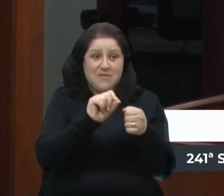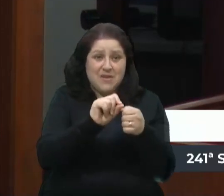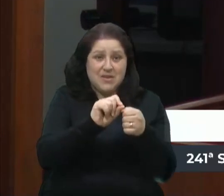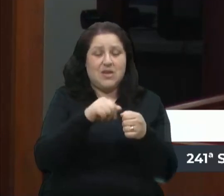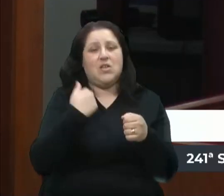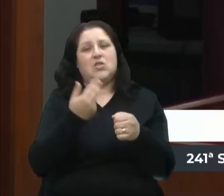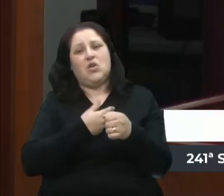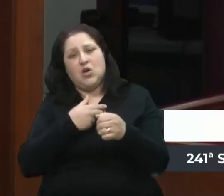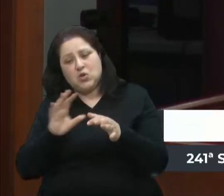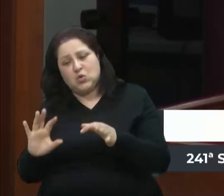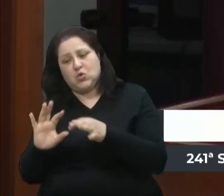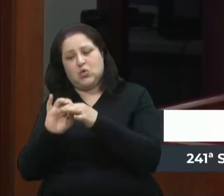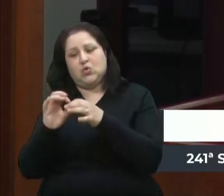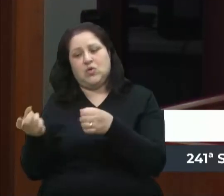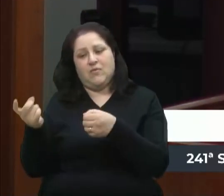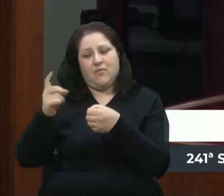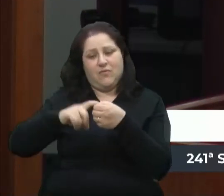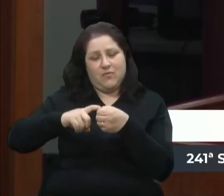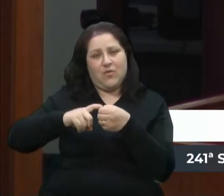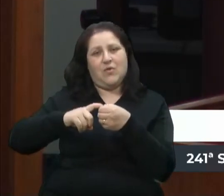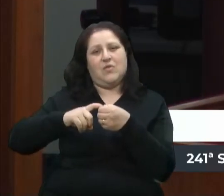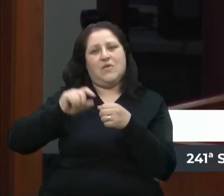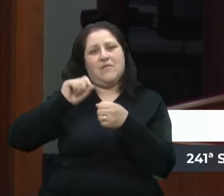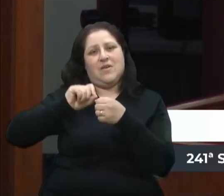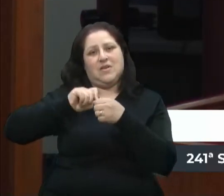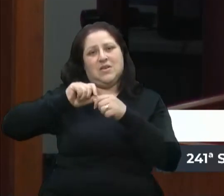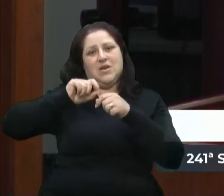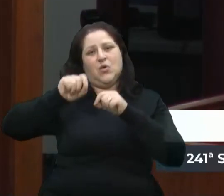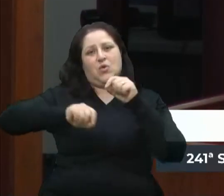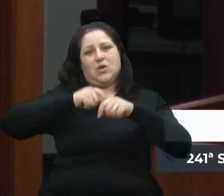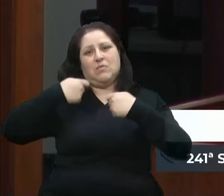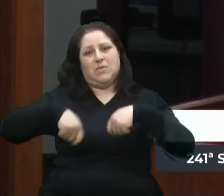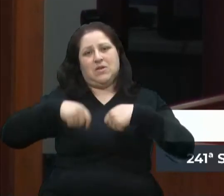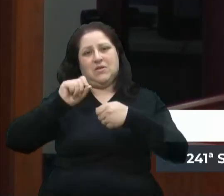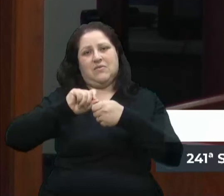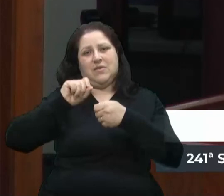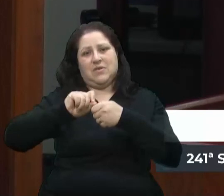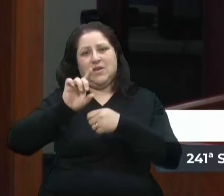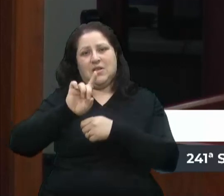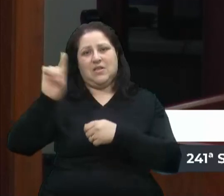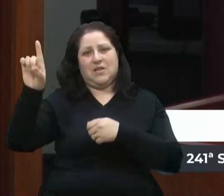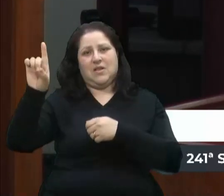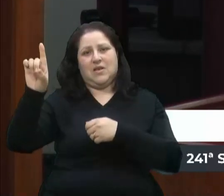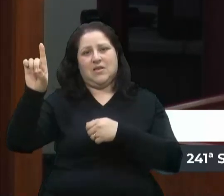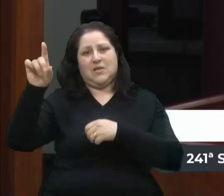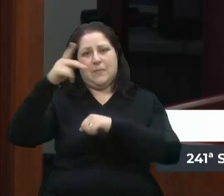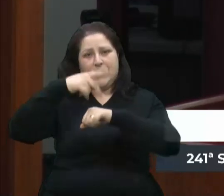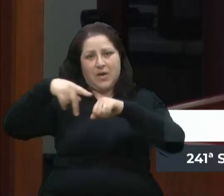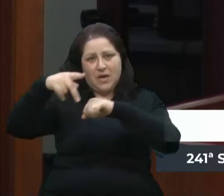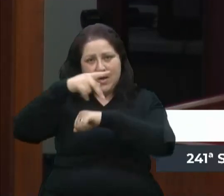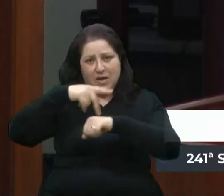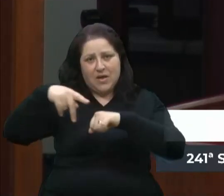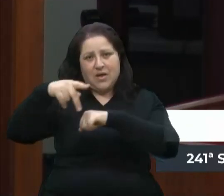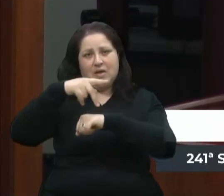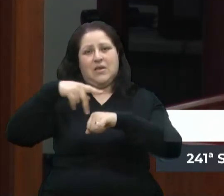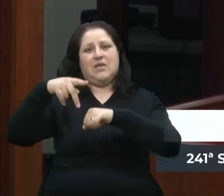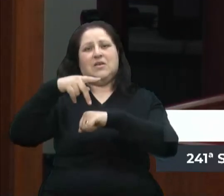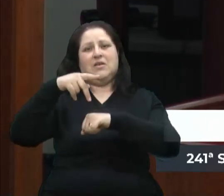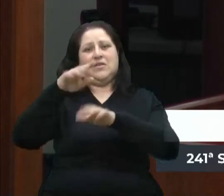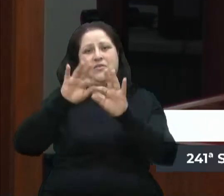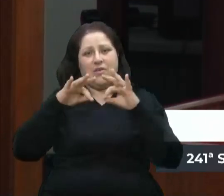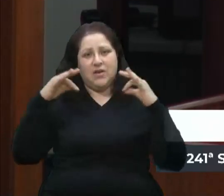unidos novamente para fazer o que precisa ser feito. Deus, pátria, família e liberdade sempre!